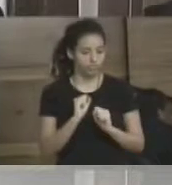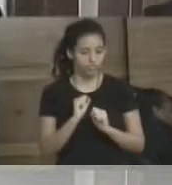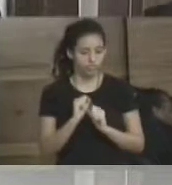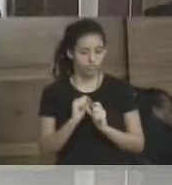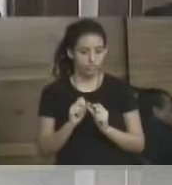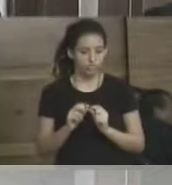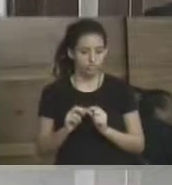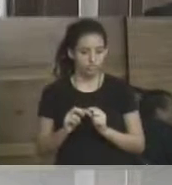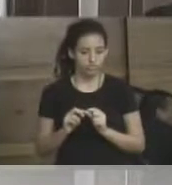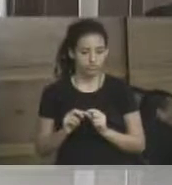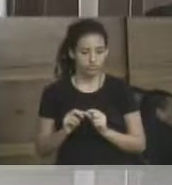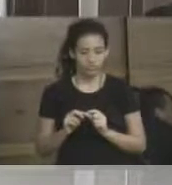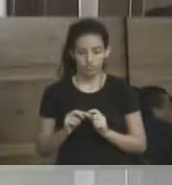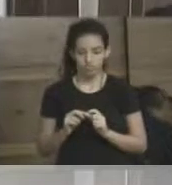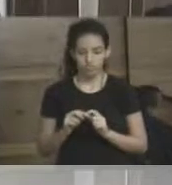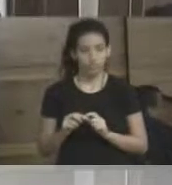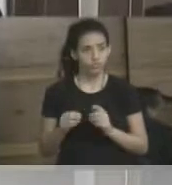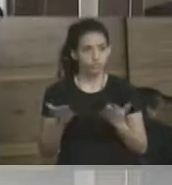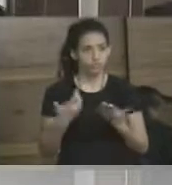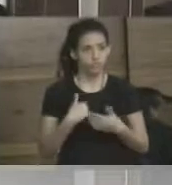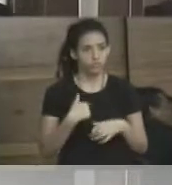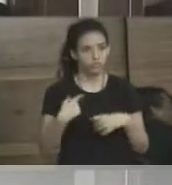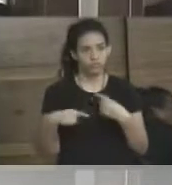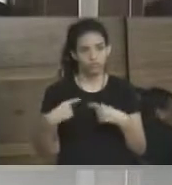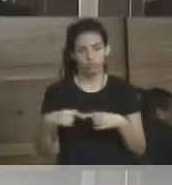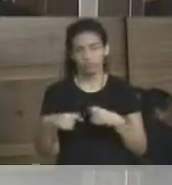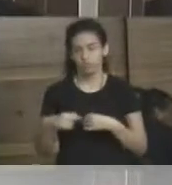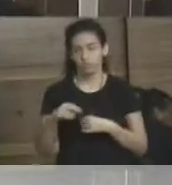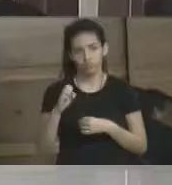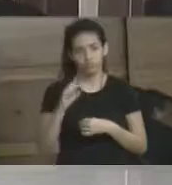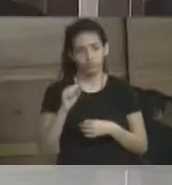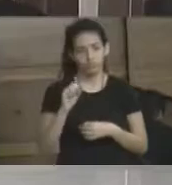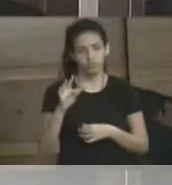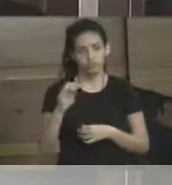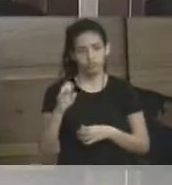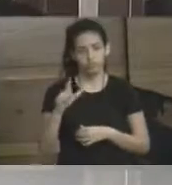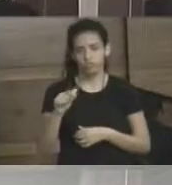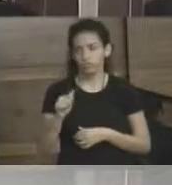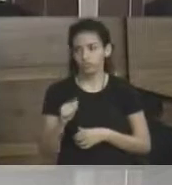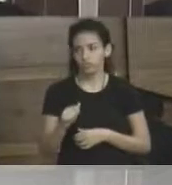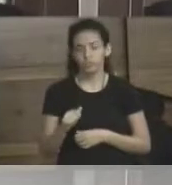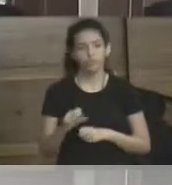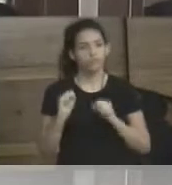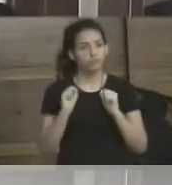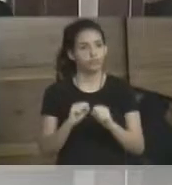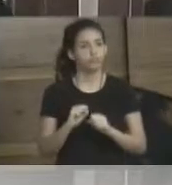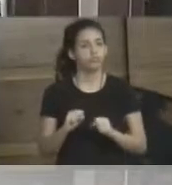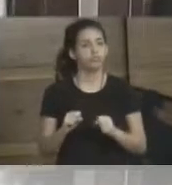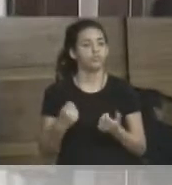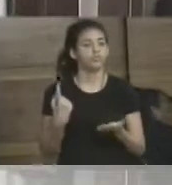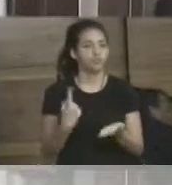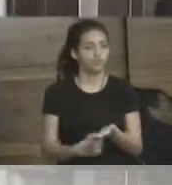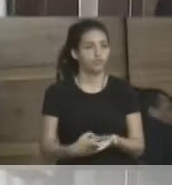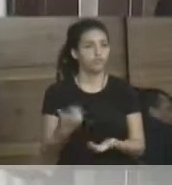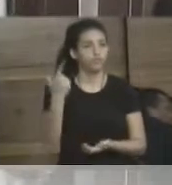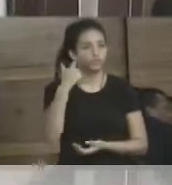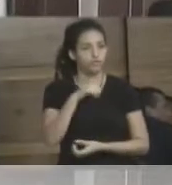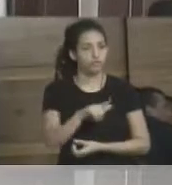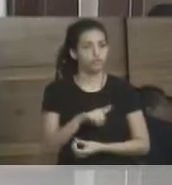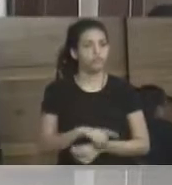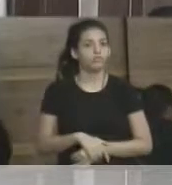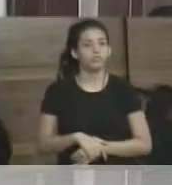essa pauta, hoje também discutirei isso com a Estela, que é a Secretaria de Educação, para que possa renovar o convênio que